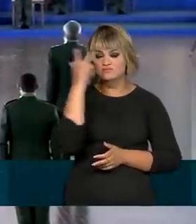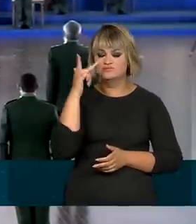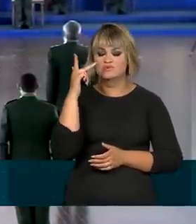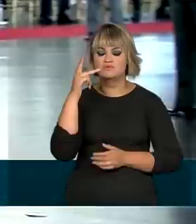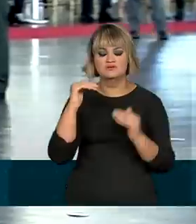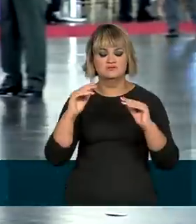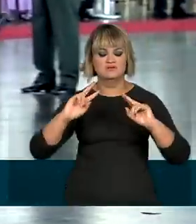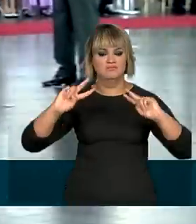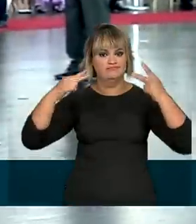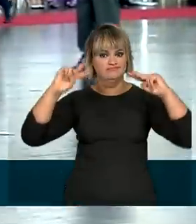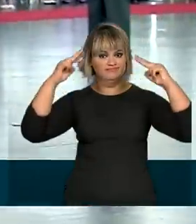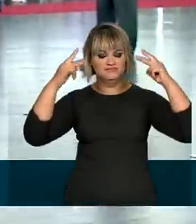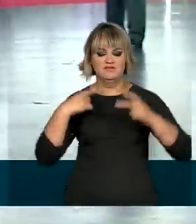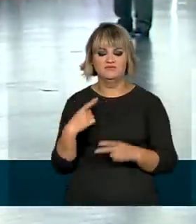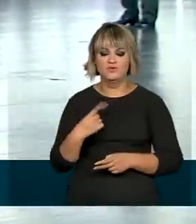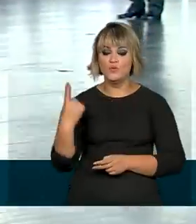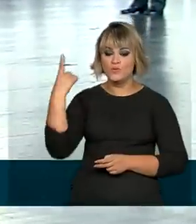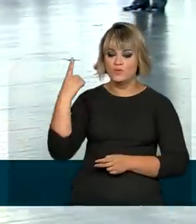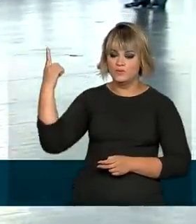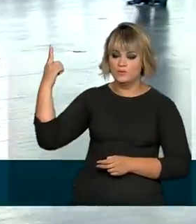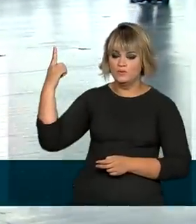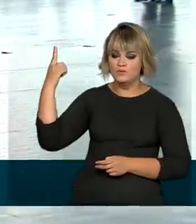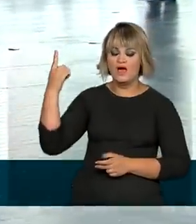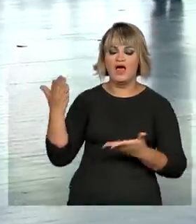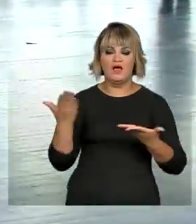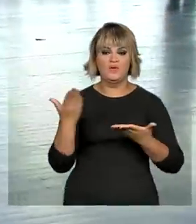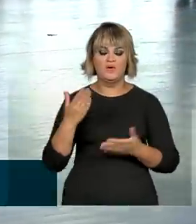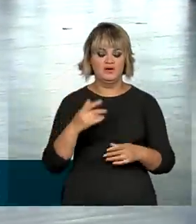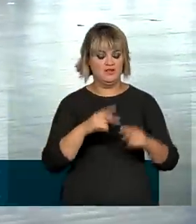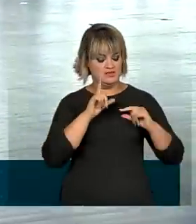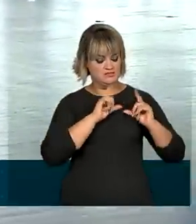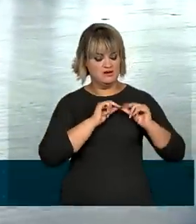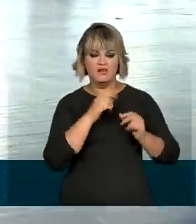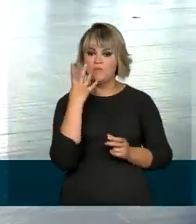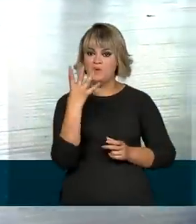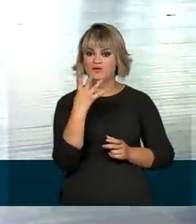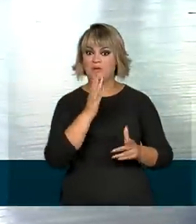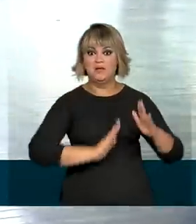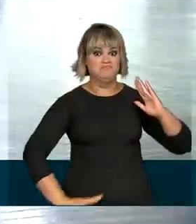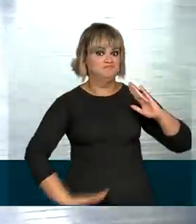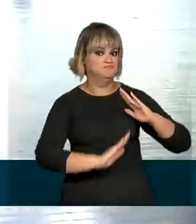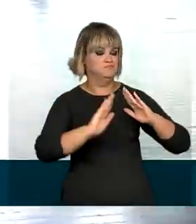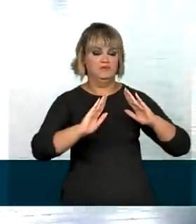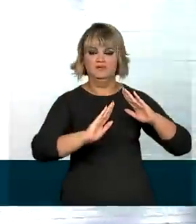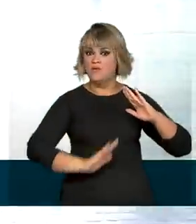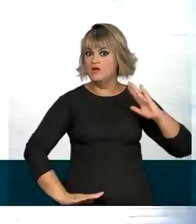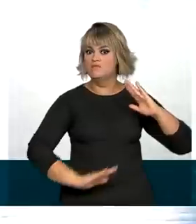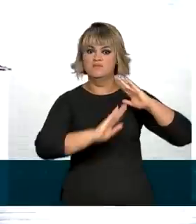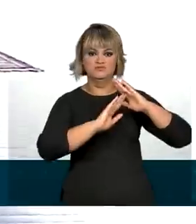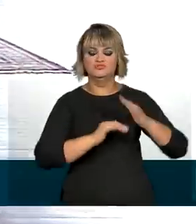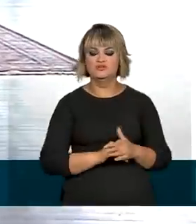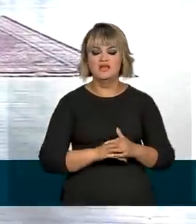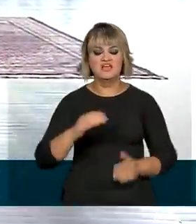generais. Apenas um dos oficiais superiores se tornou quatro estrelas, atingiu a maior patente da carreira militar,